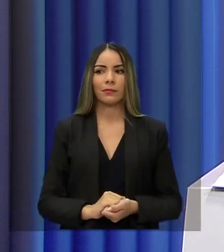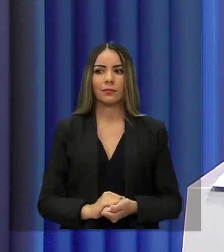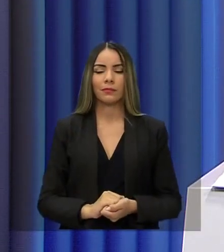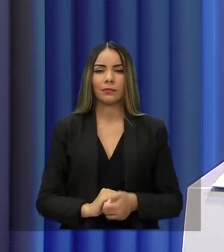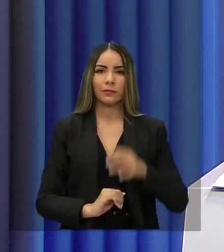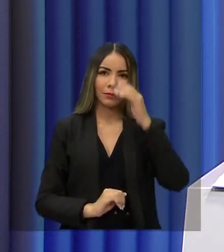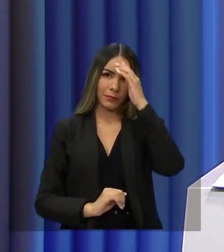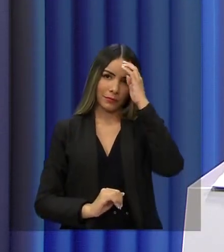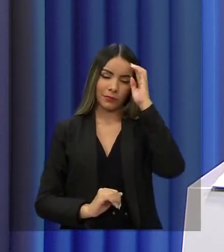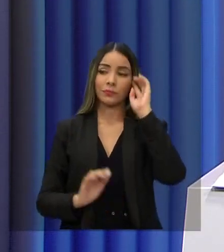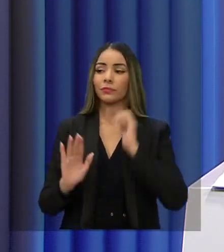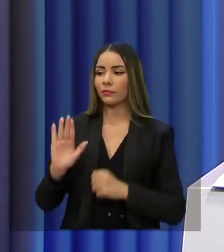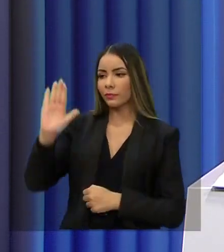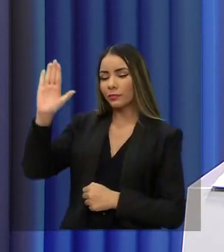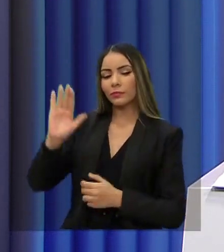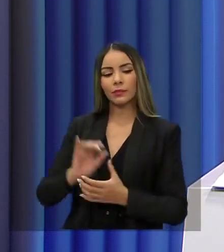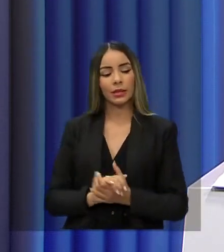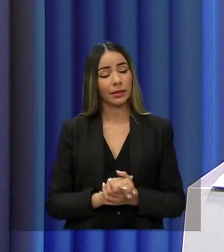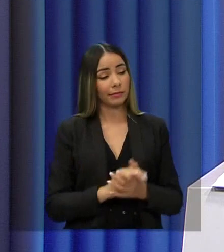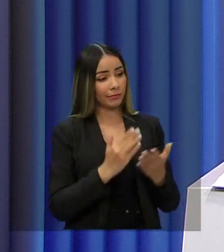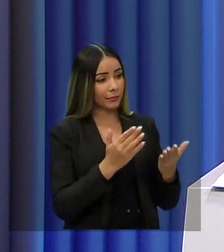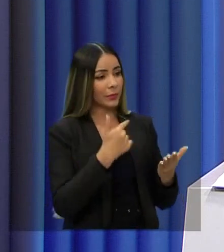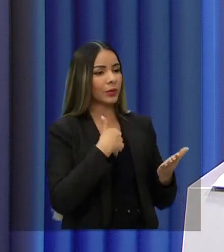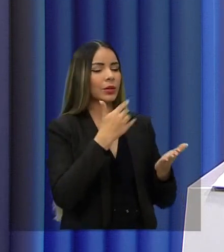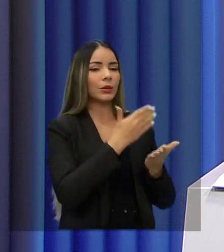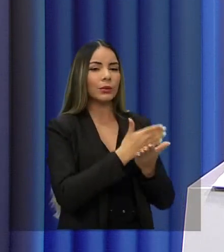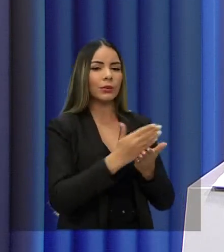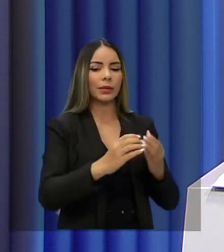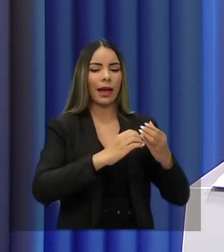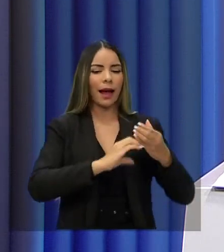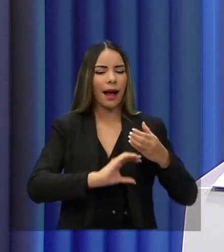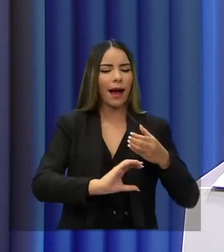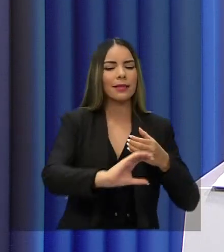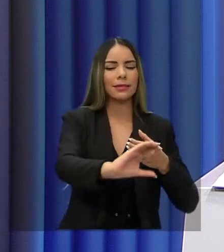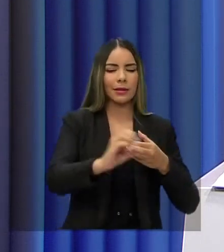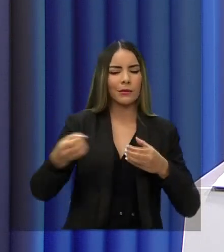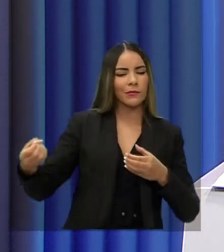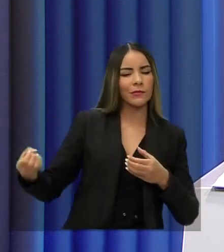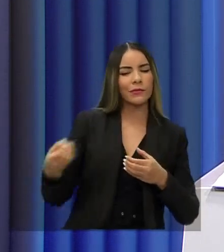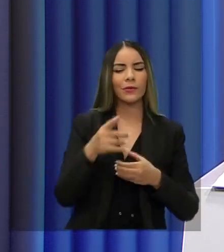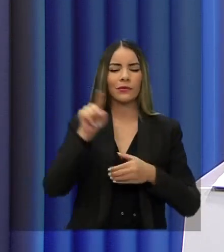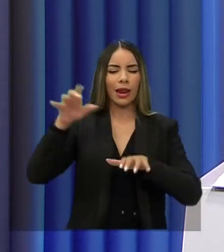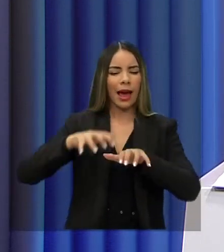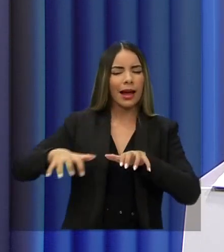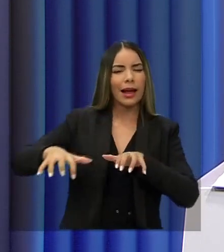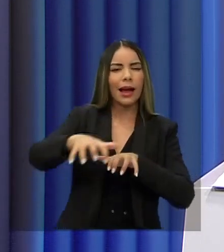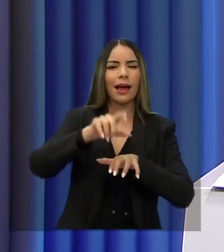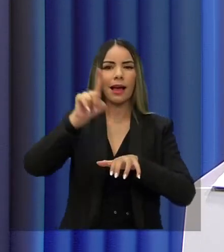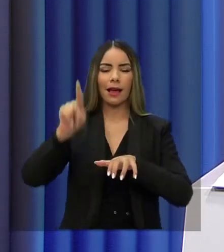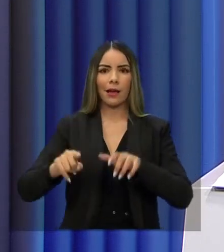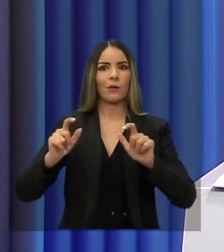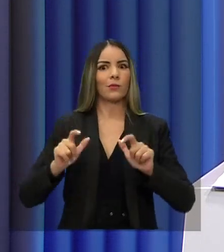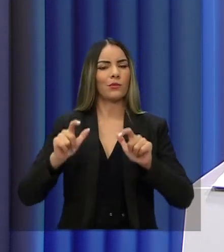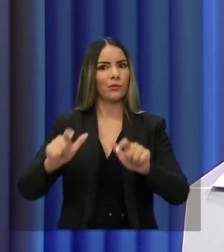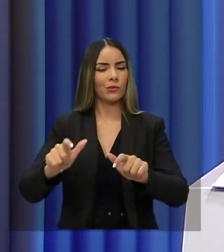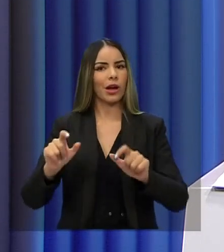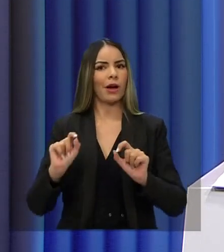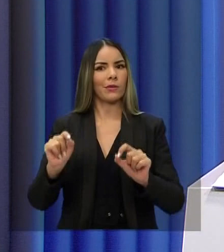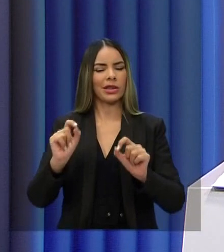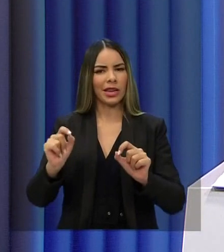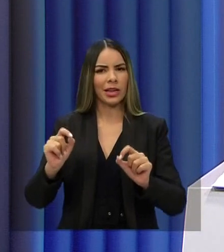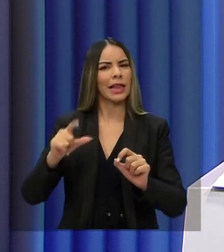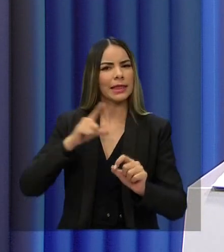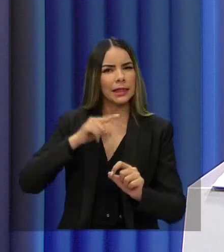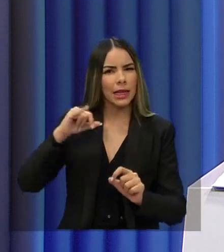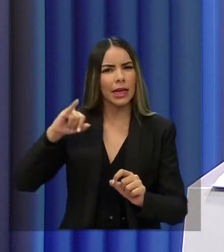Candidato? Eu vou começar os aterros sanitários novos pelo Cariri, que é uma região pujante, rica, de